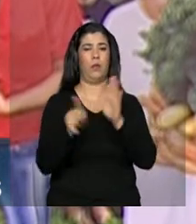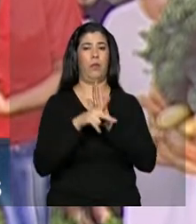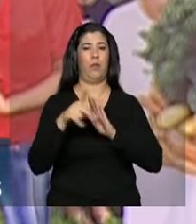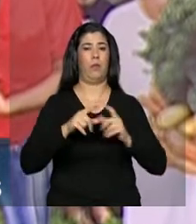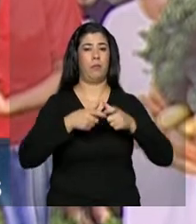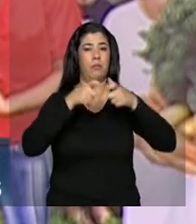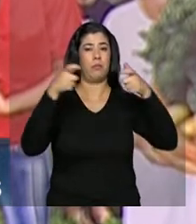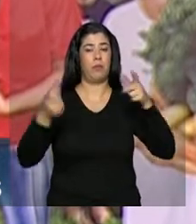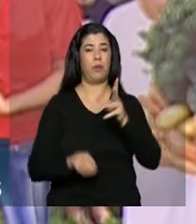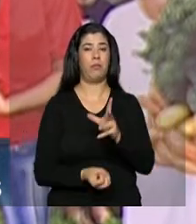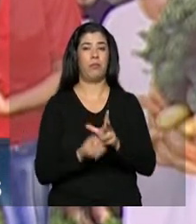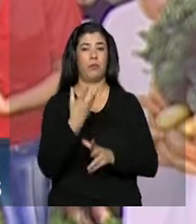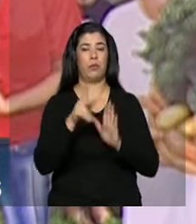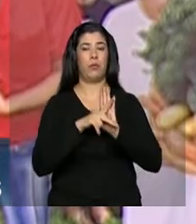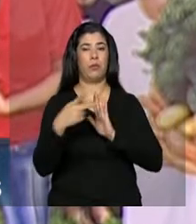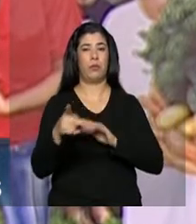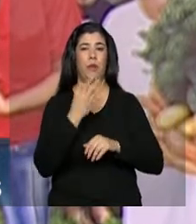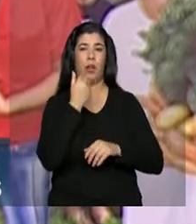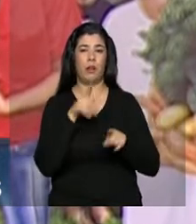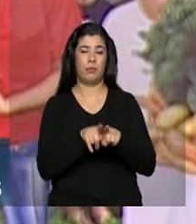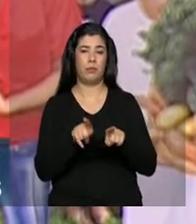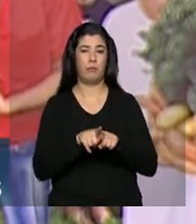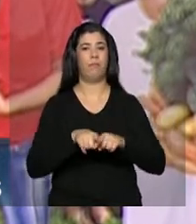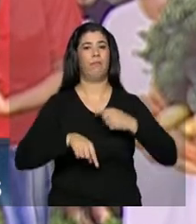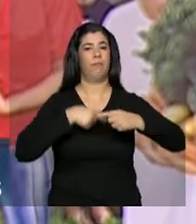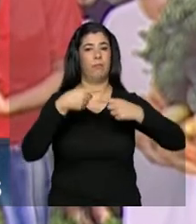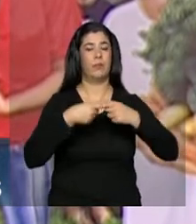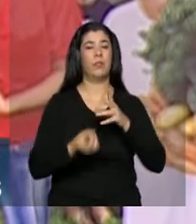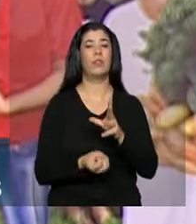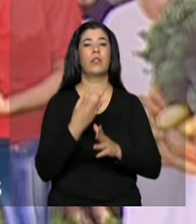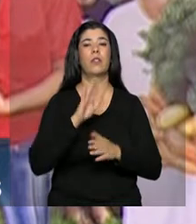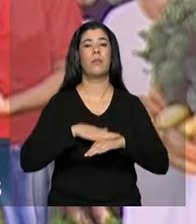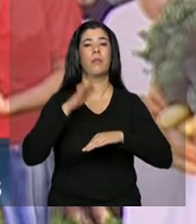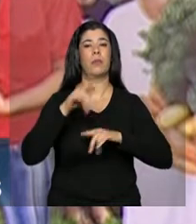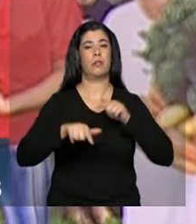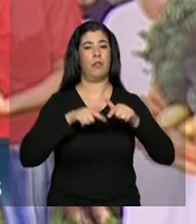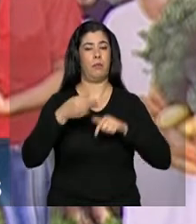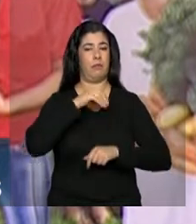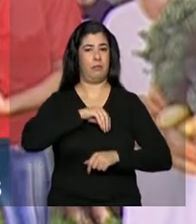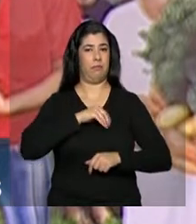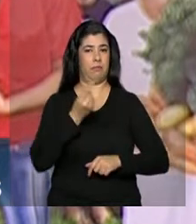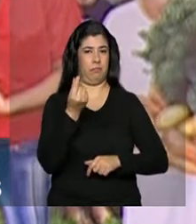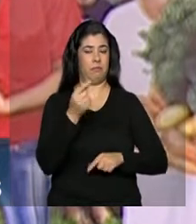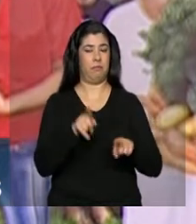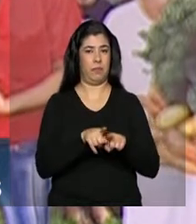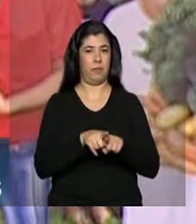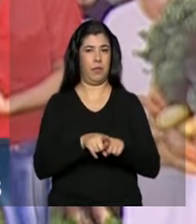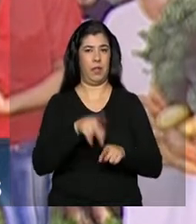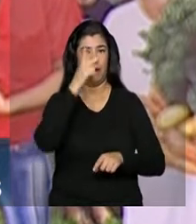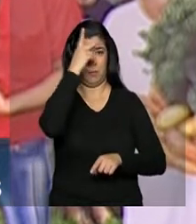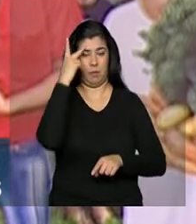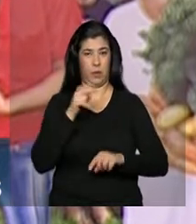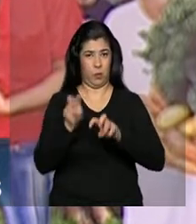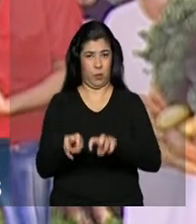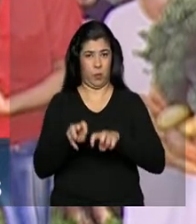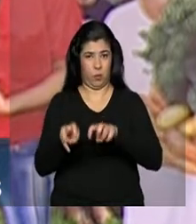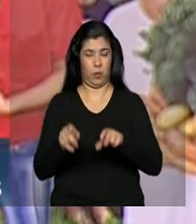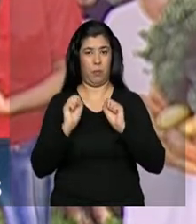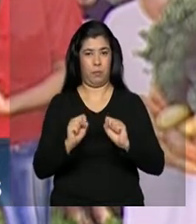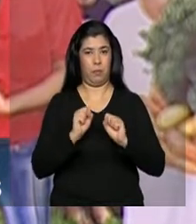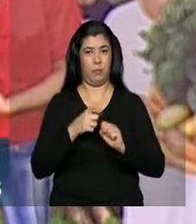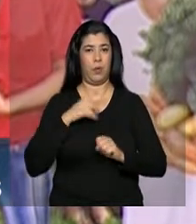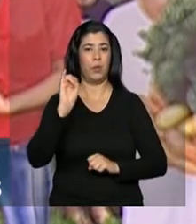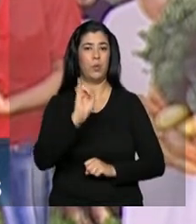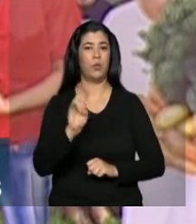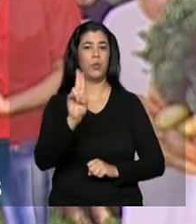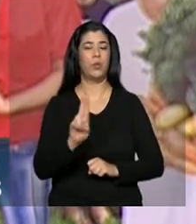aumentar a produtividade. Isso, consequentemente, gera mais renda para as famílias. O agricultor pode utilizar o dinheiro do crédito, por